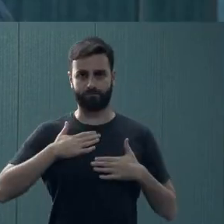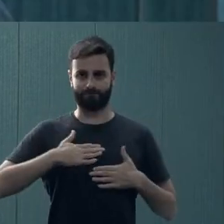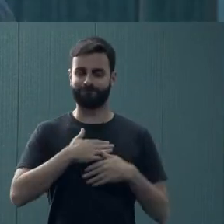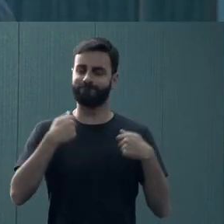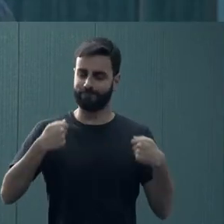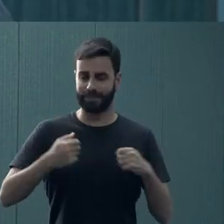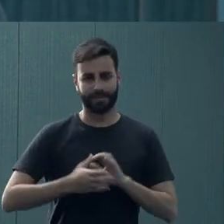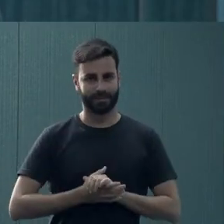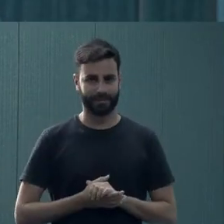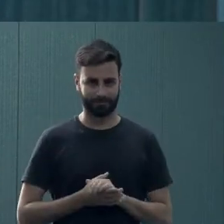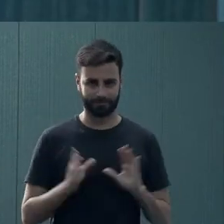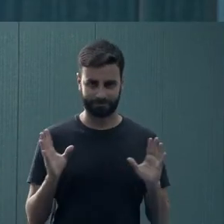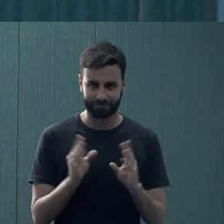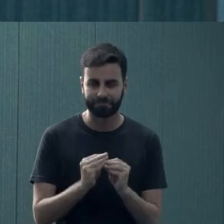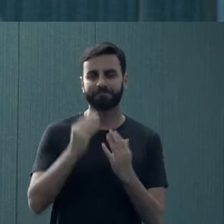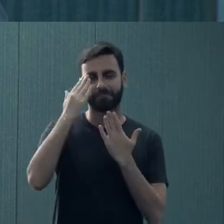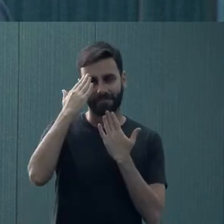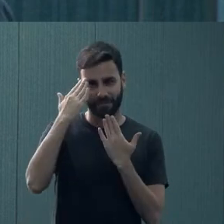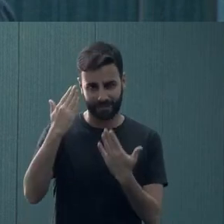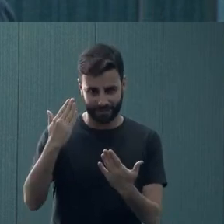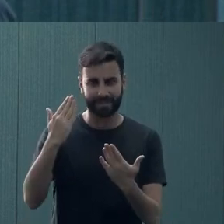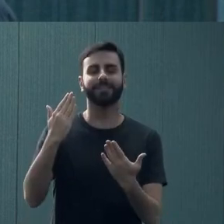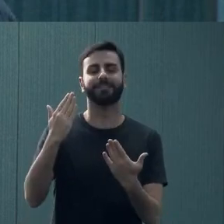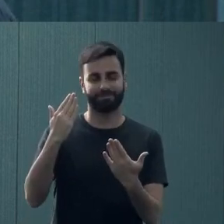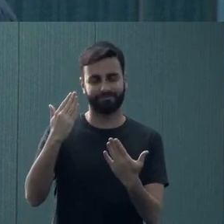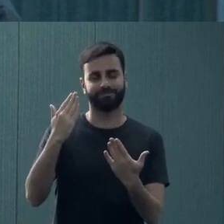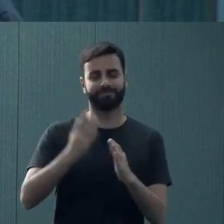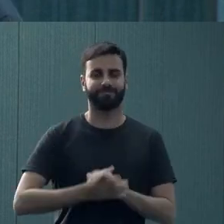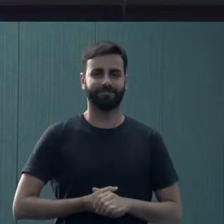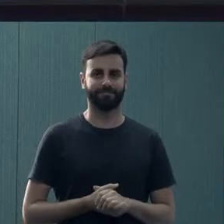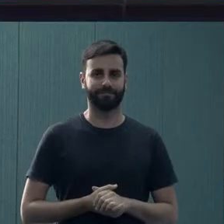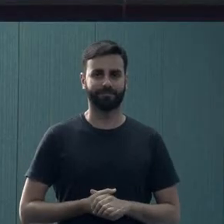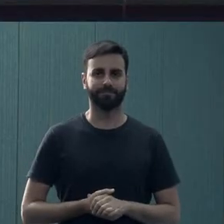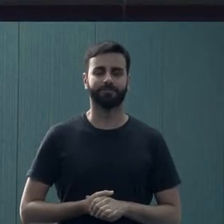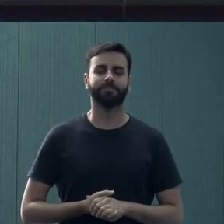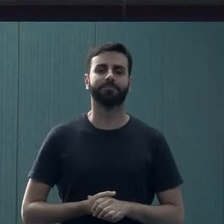estar. Eu acho que é isso. Agradeço. Obrigado.